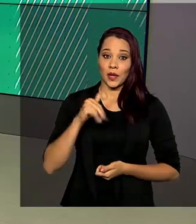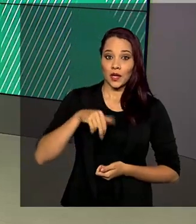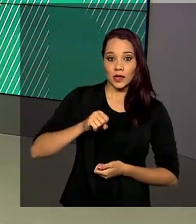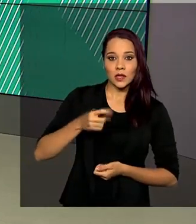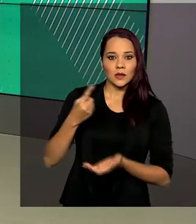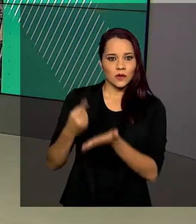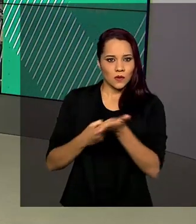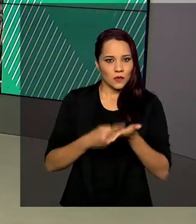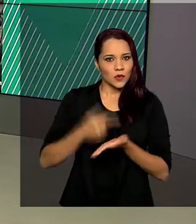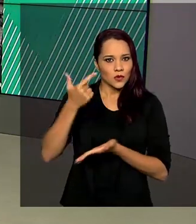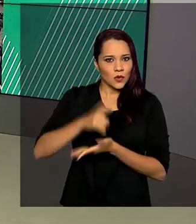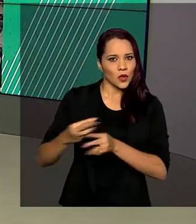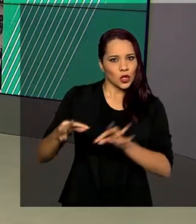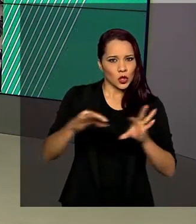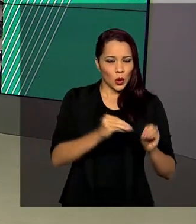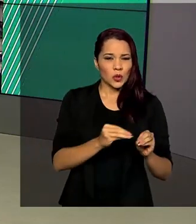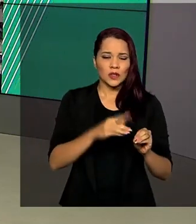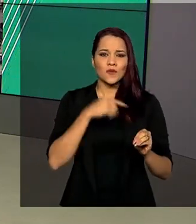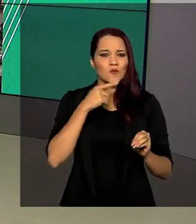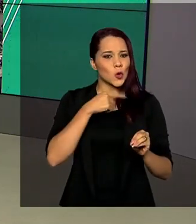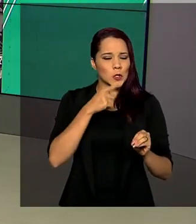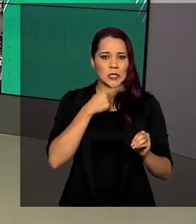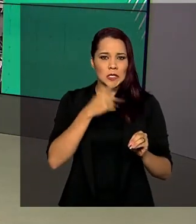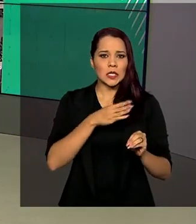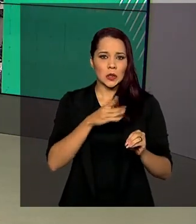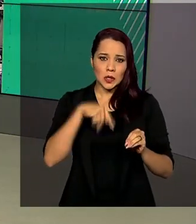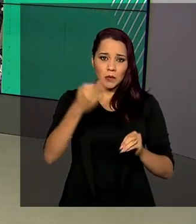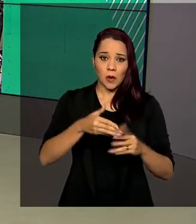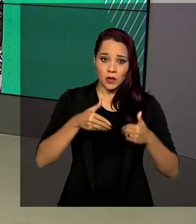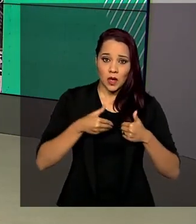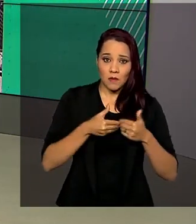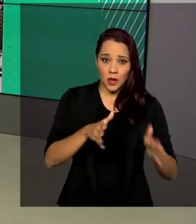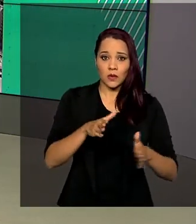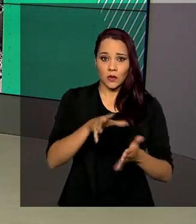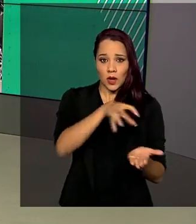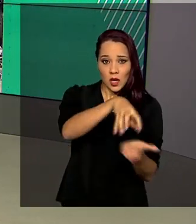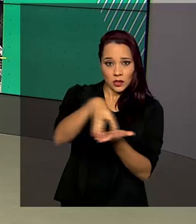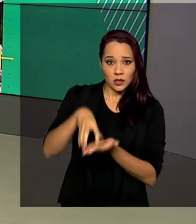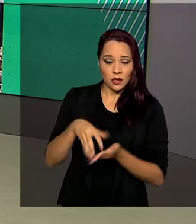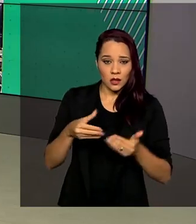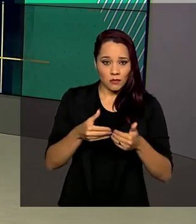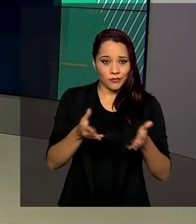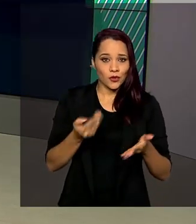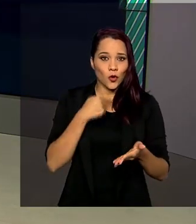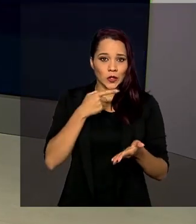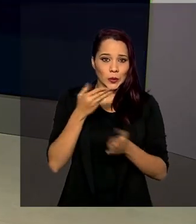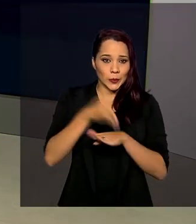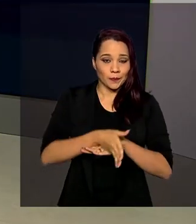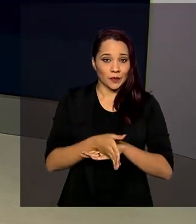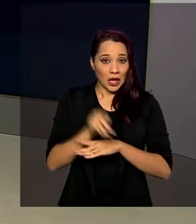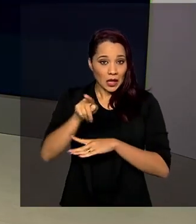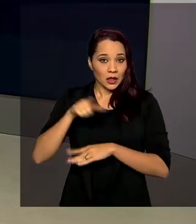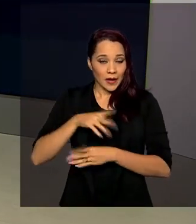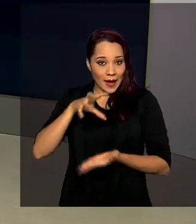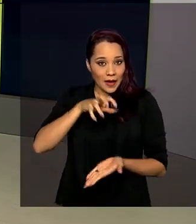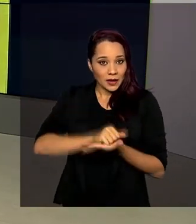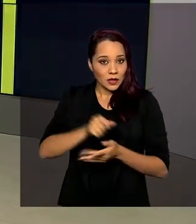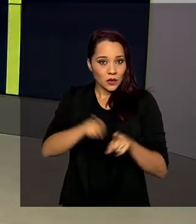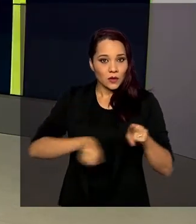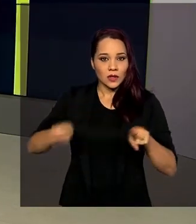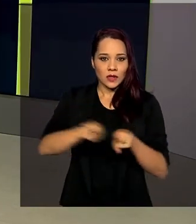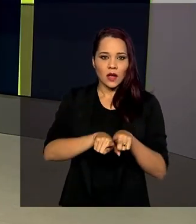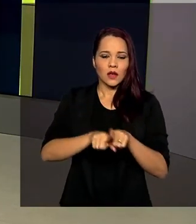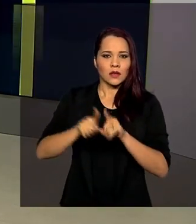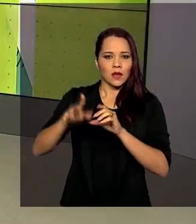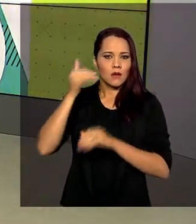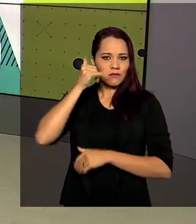reagendando todos os atendimentos que não foram realizados após a abertura das agências. Os segurados que possuem cadastro atualizado estão